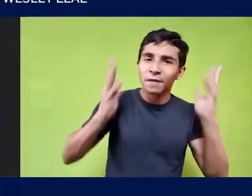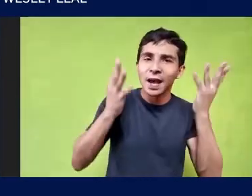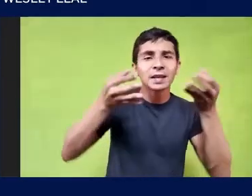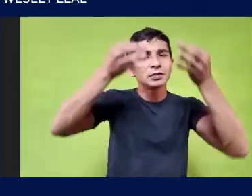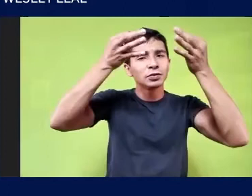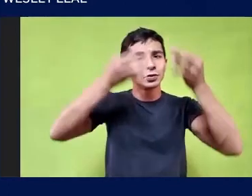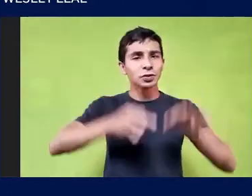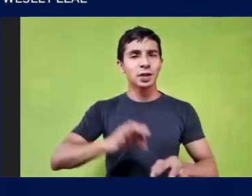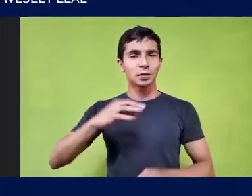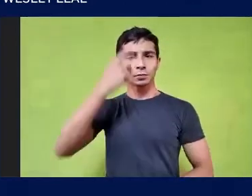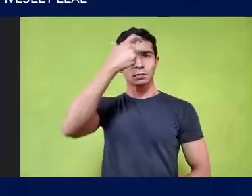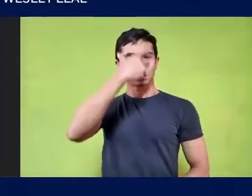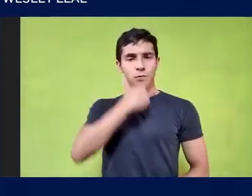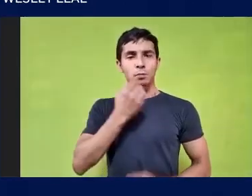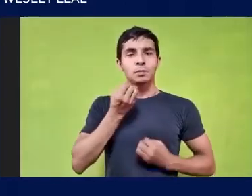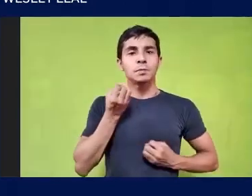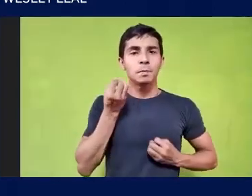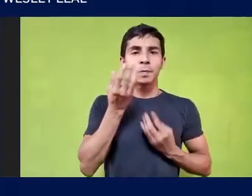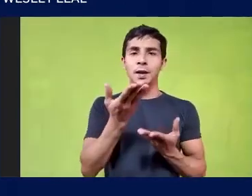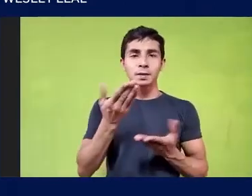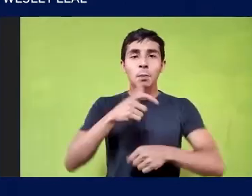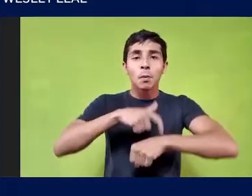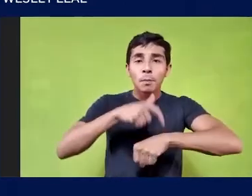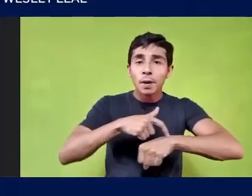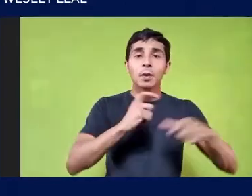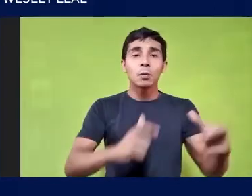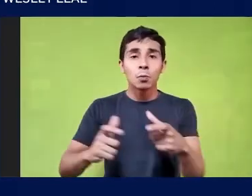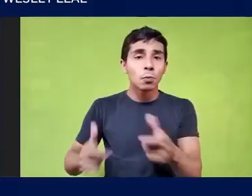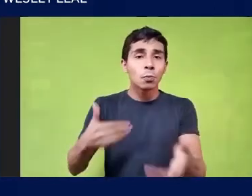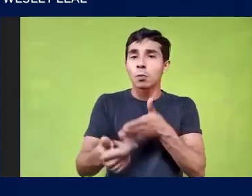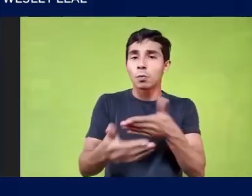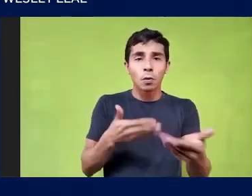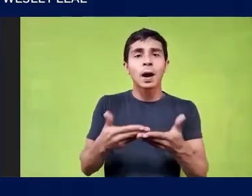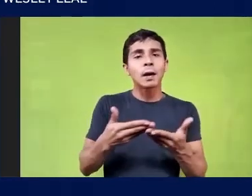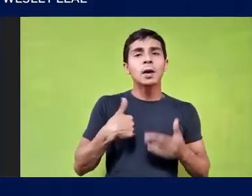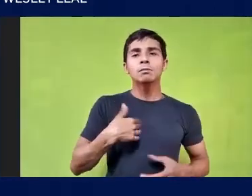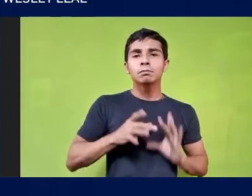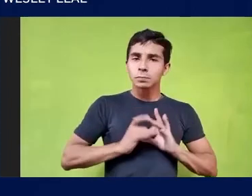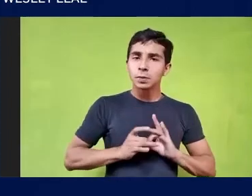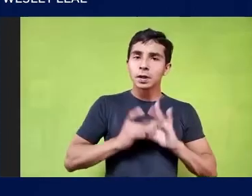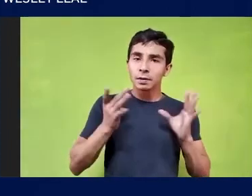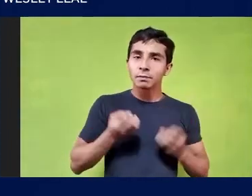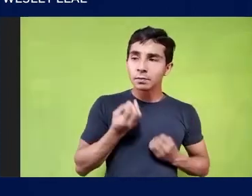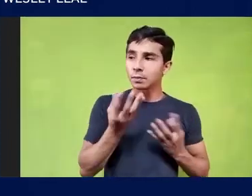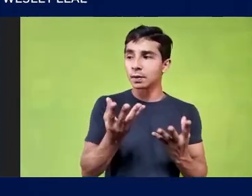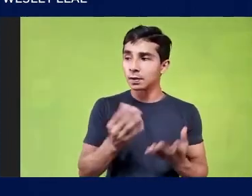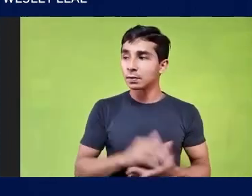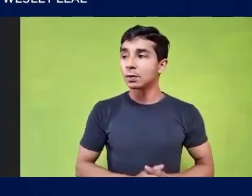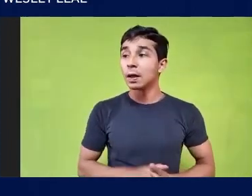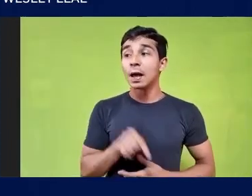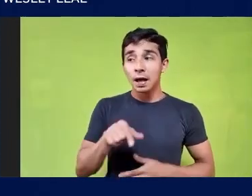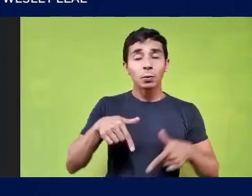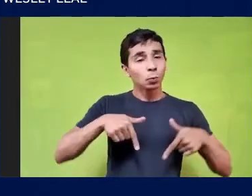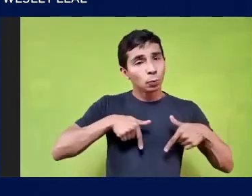De vir a sermos Quem somos Em qualquer momento Em qualquer instância Então, são lutas Muito anteriores a mim Eu não tenho nem o